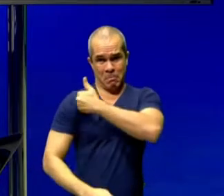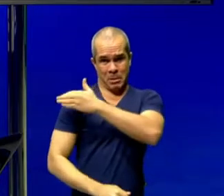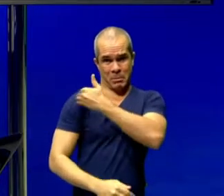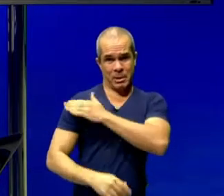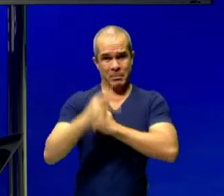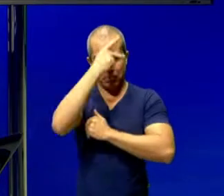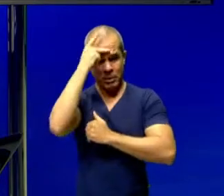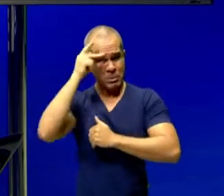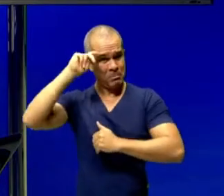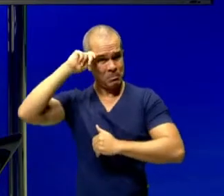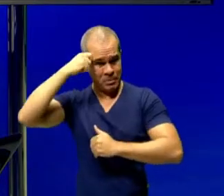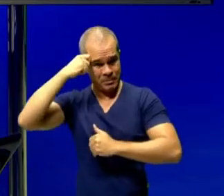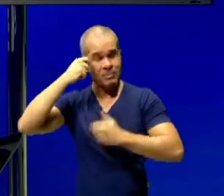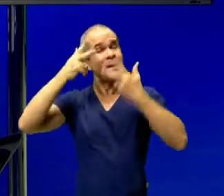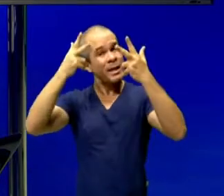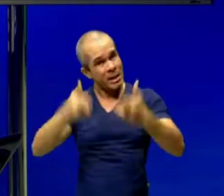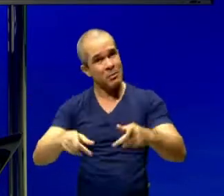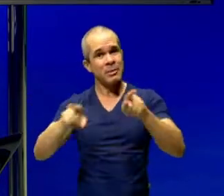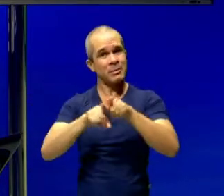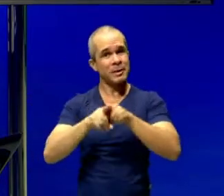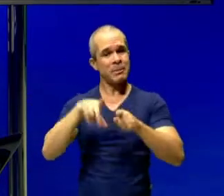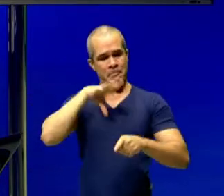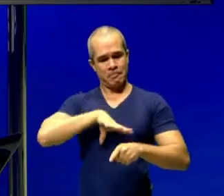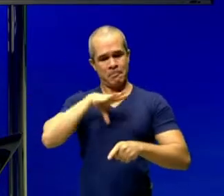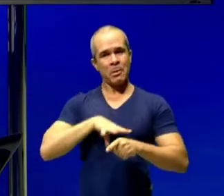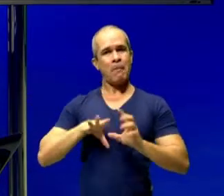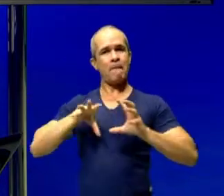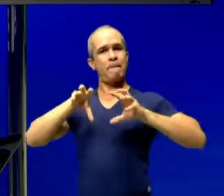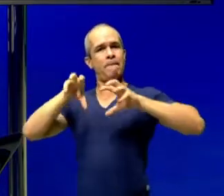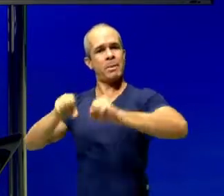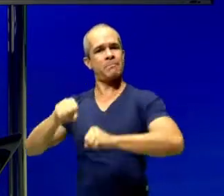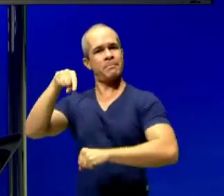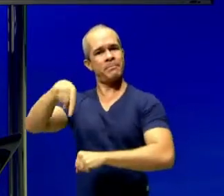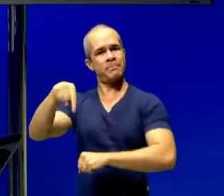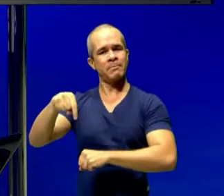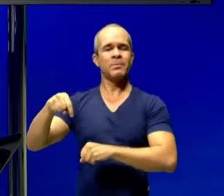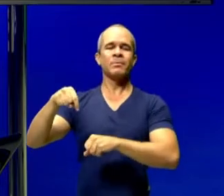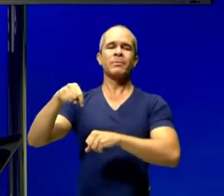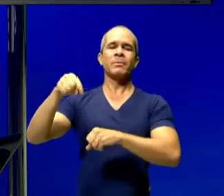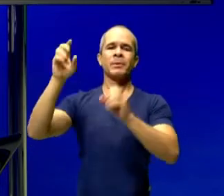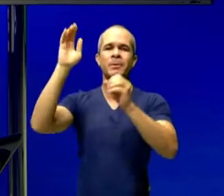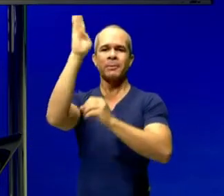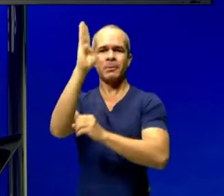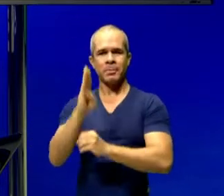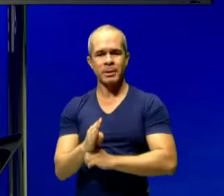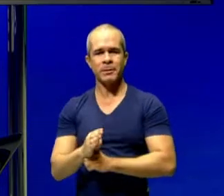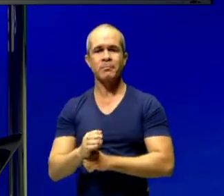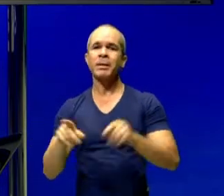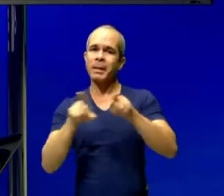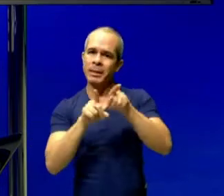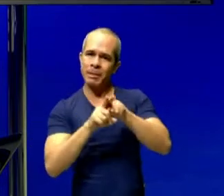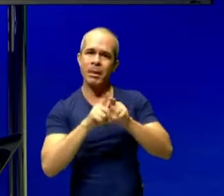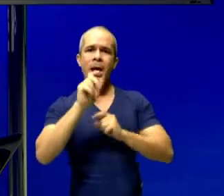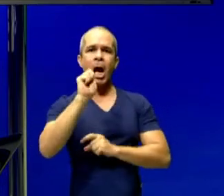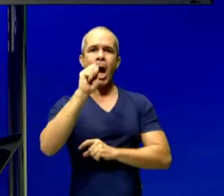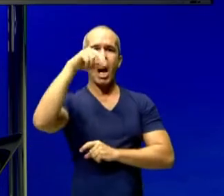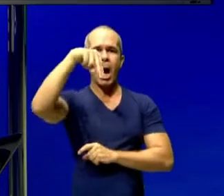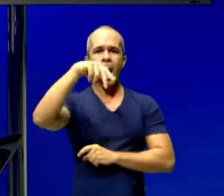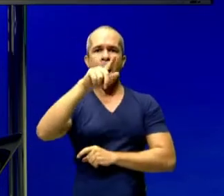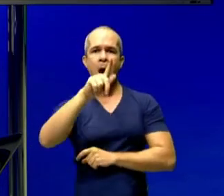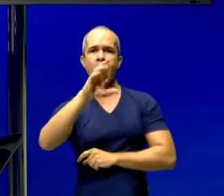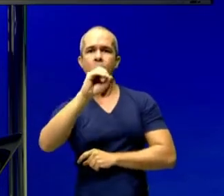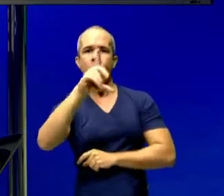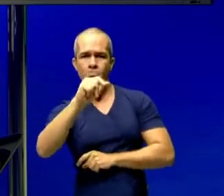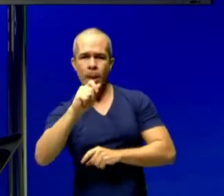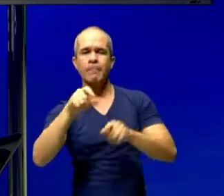E uma dessas marcas deixadas pelo processo de colonização de Portugal, tanto em Angola, Moçambique e Brasil, é a questão do